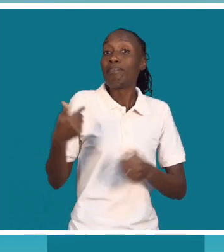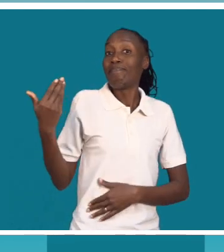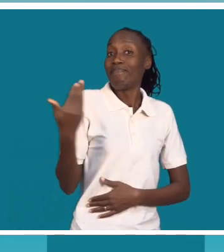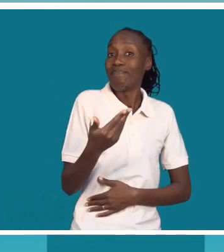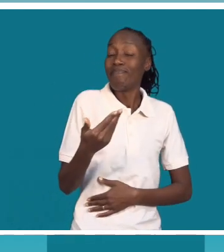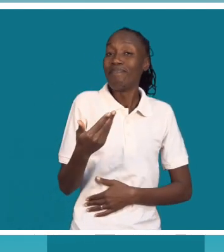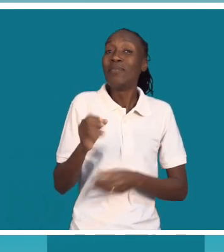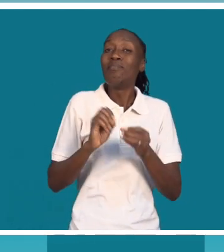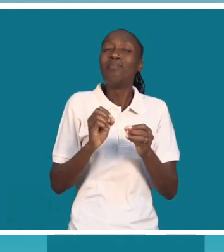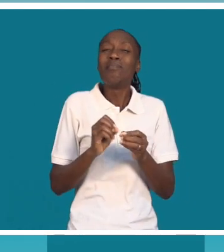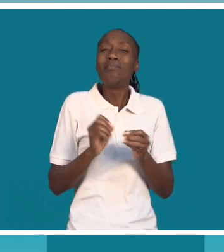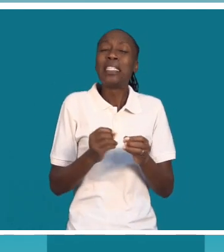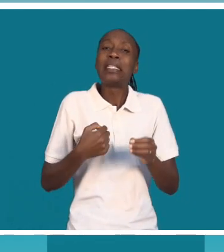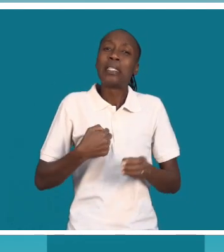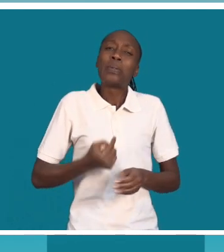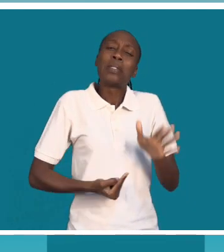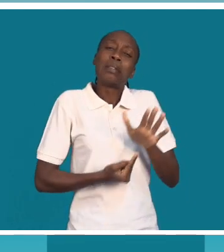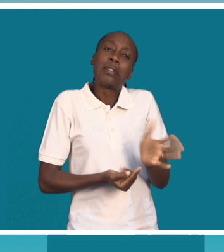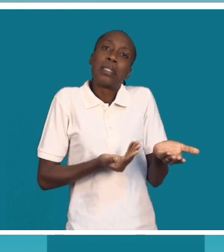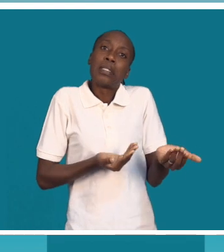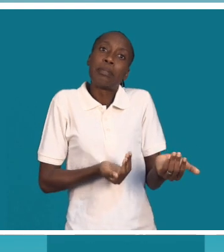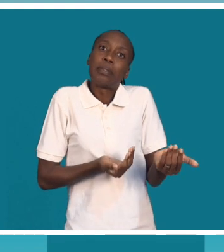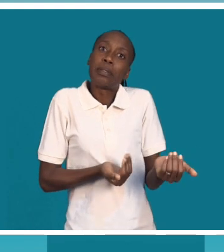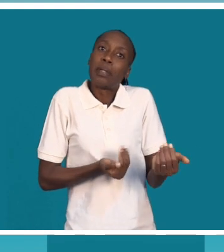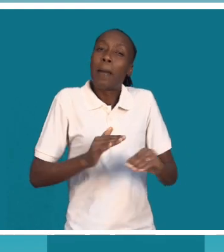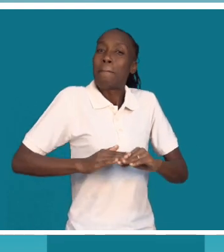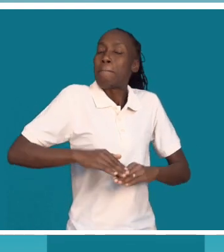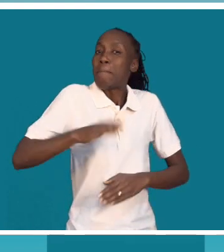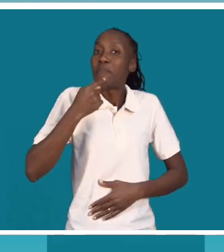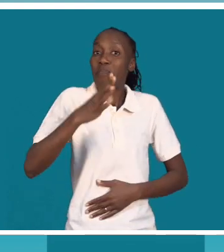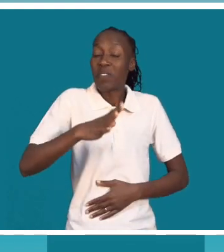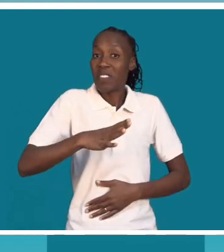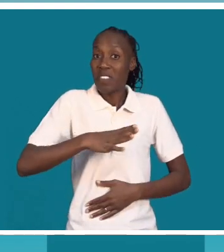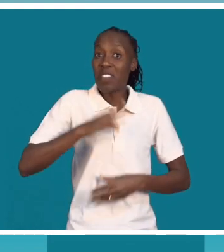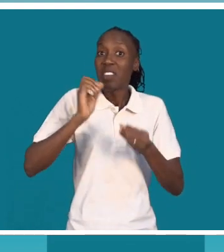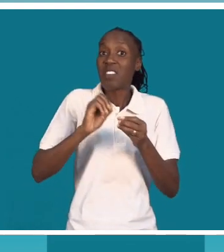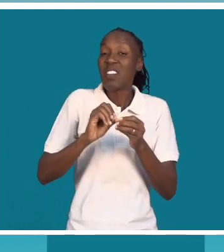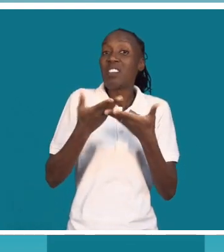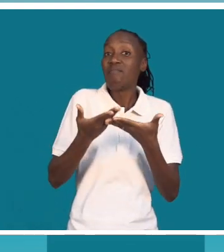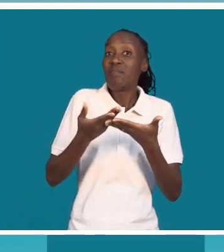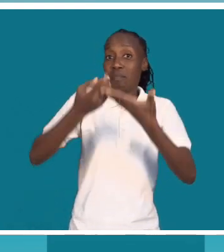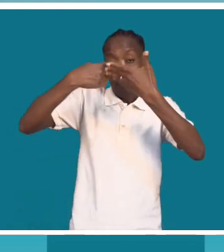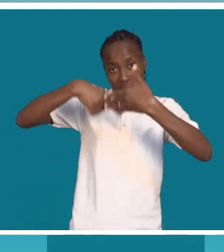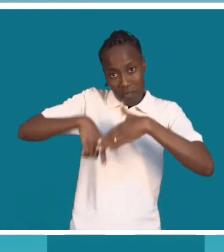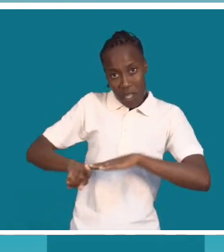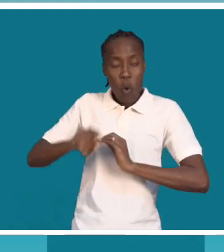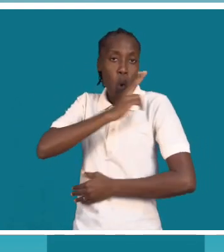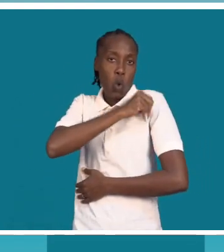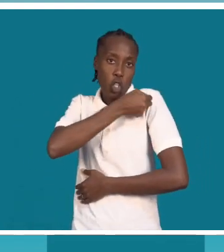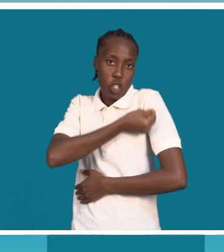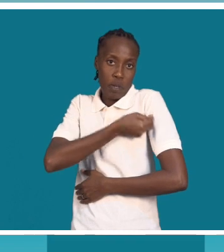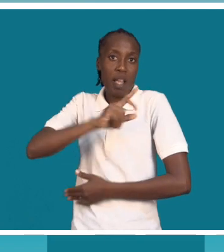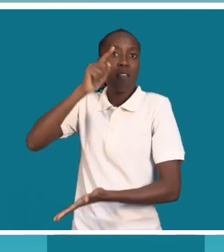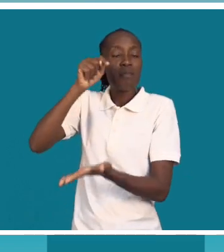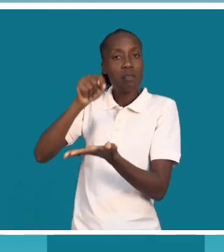Ayer, justamente, de tanto, de tanto, de esperar, esta gente me chamou de sanidade, me chamou para